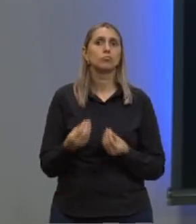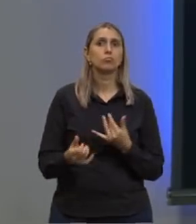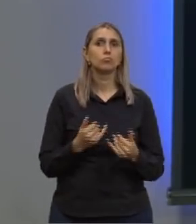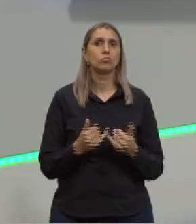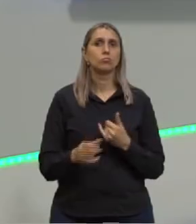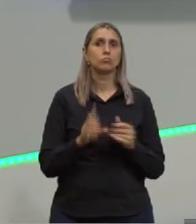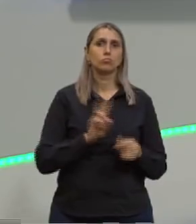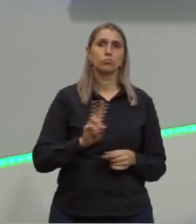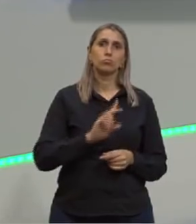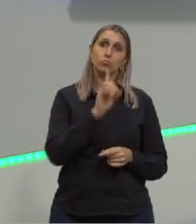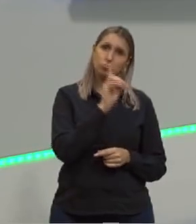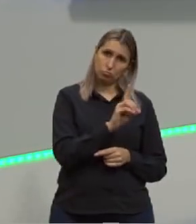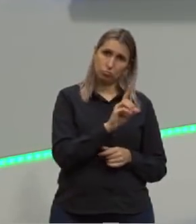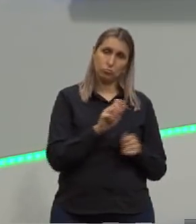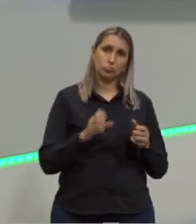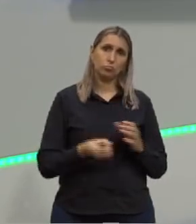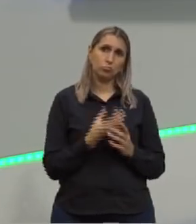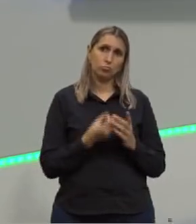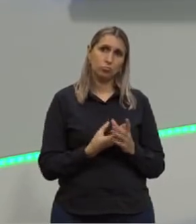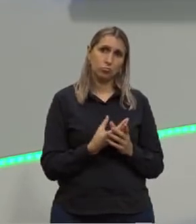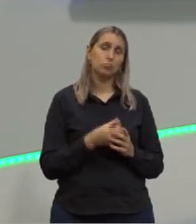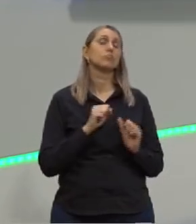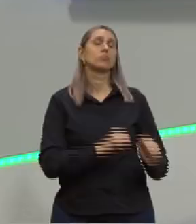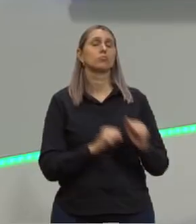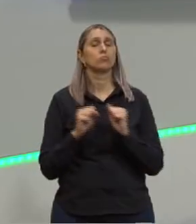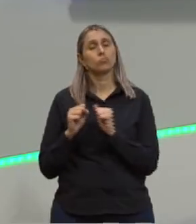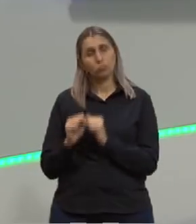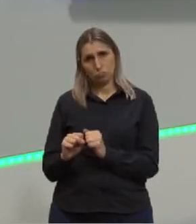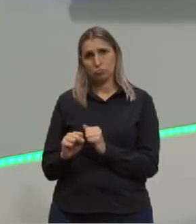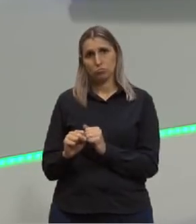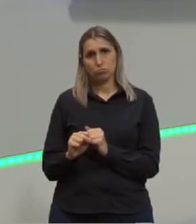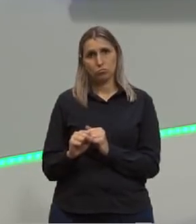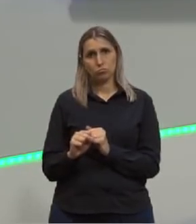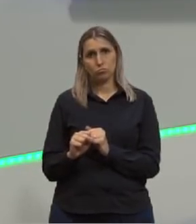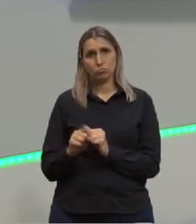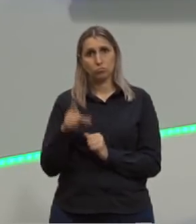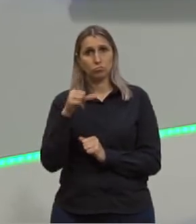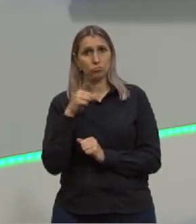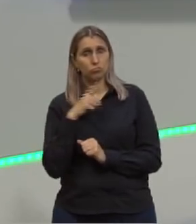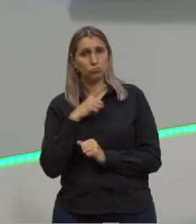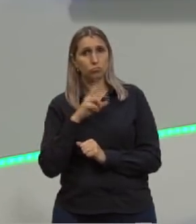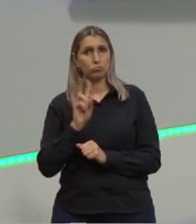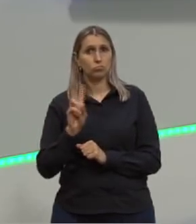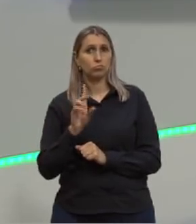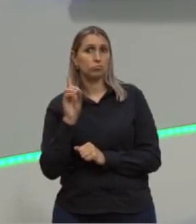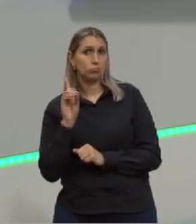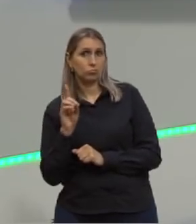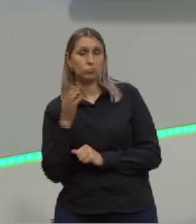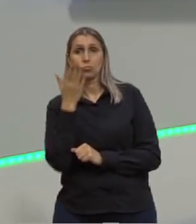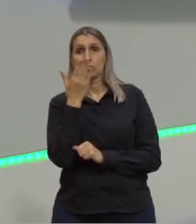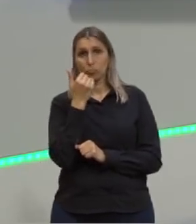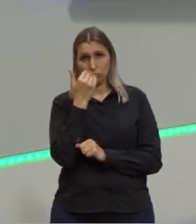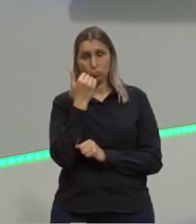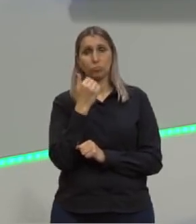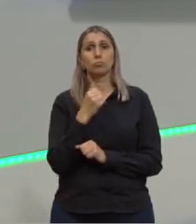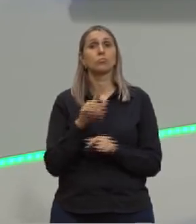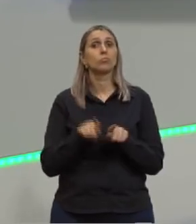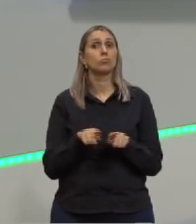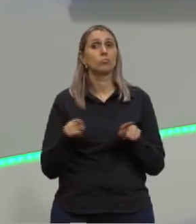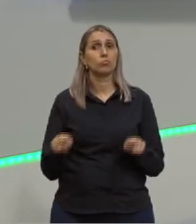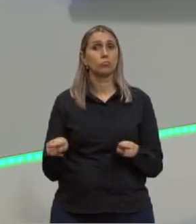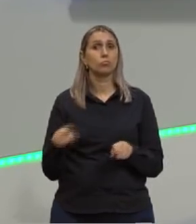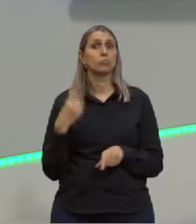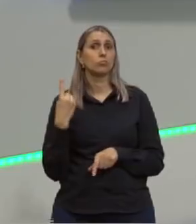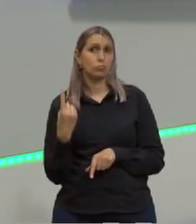vitamina D produzida, a gente pode ter vitamina D através da alimentação, mas